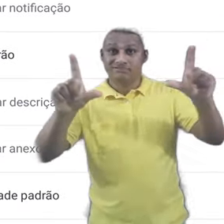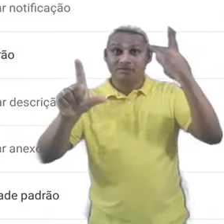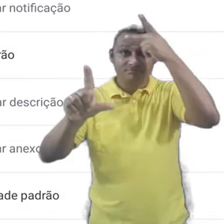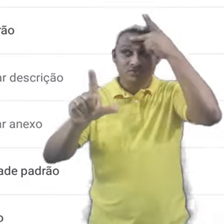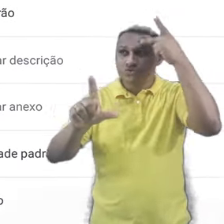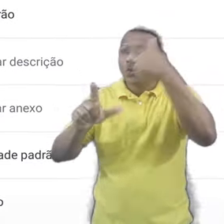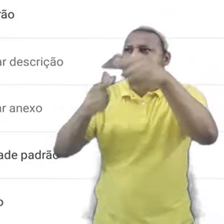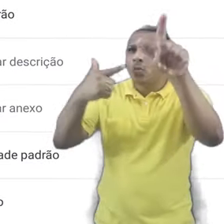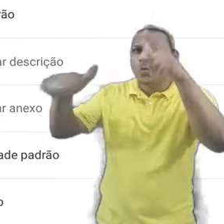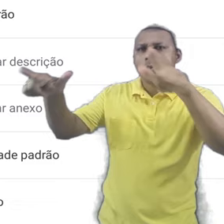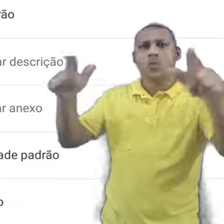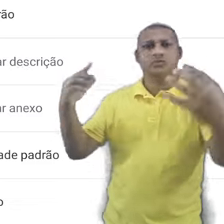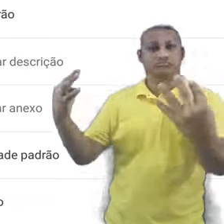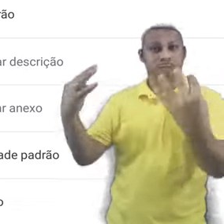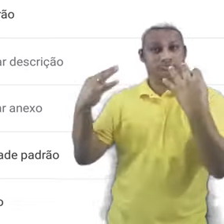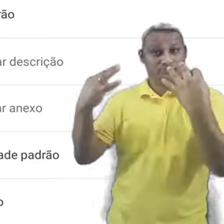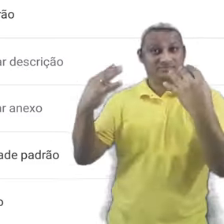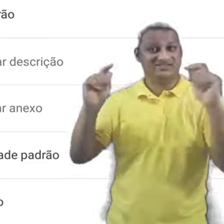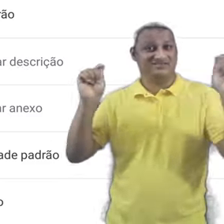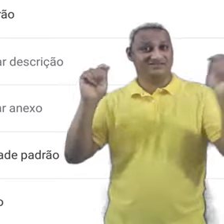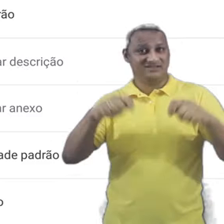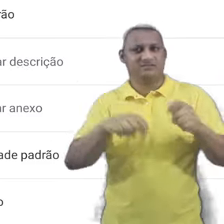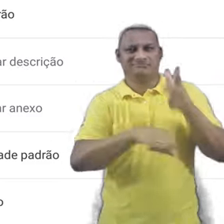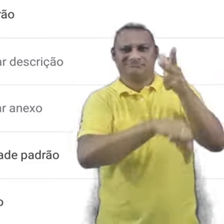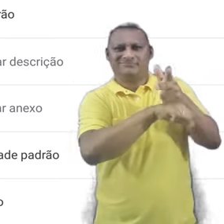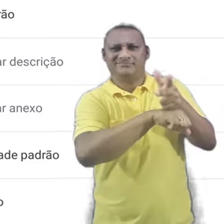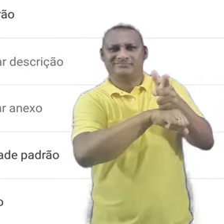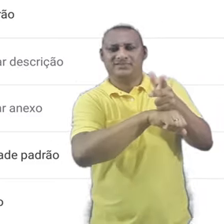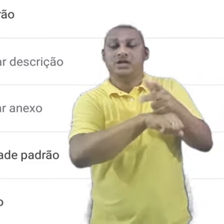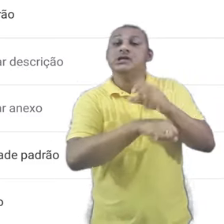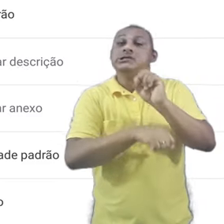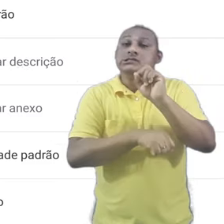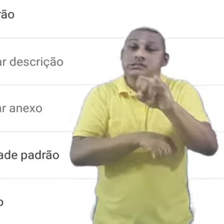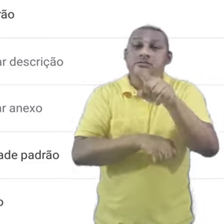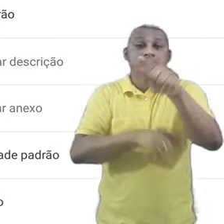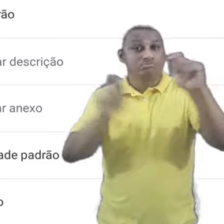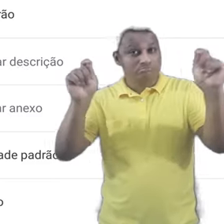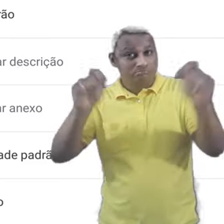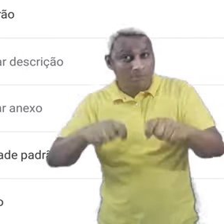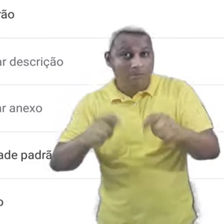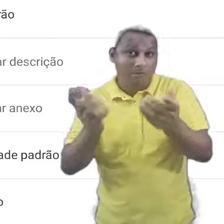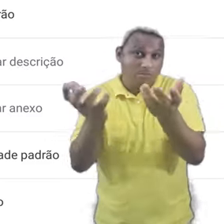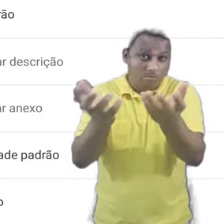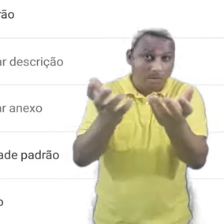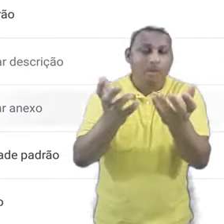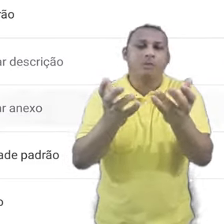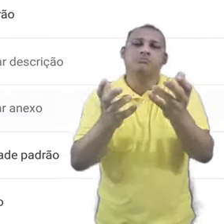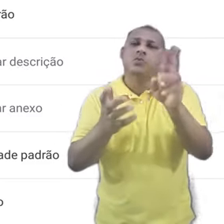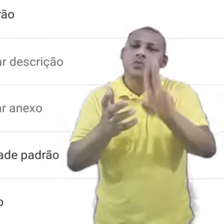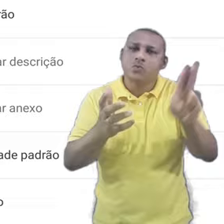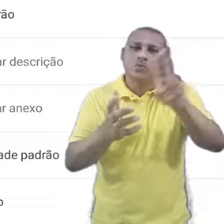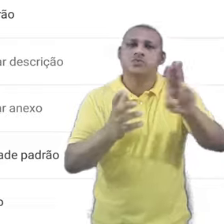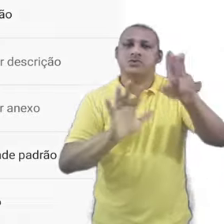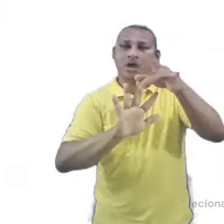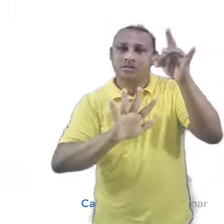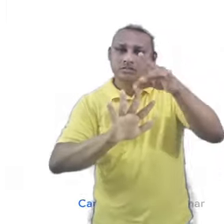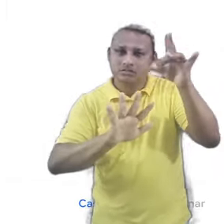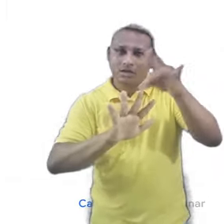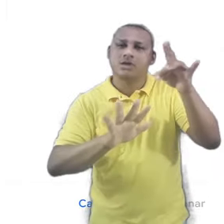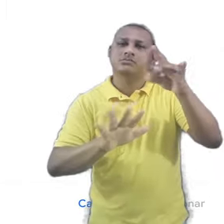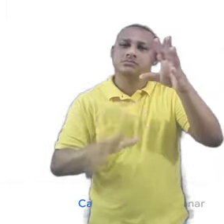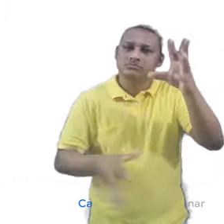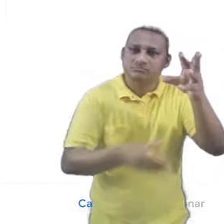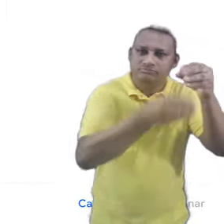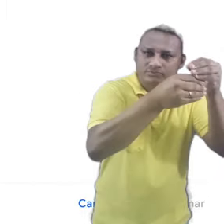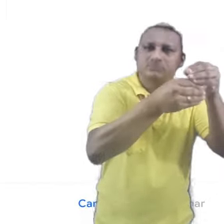quisermos incluir algum anexo à nossa reunião, também fazemos isso no momento de criação do evento